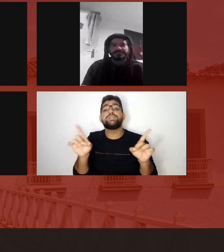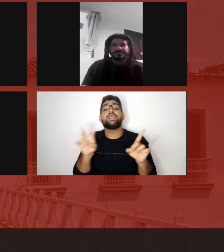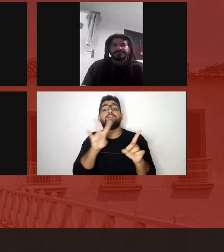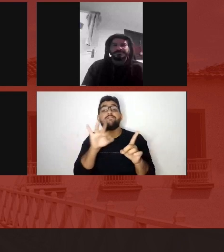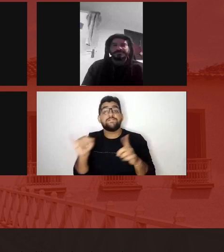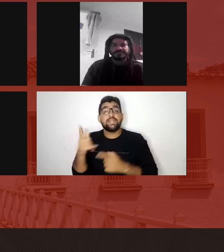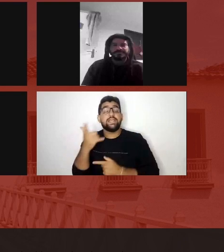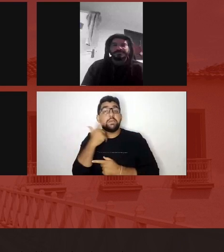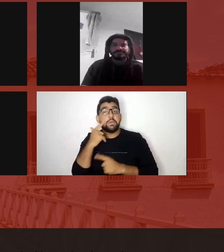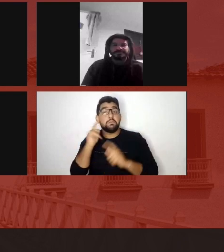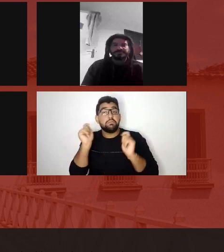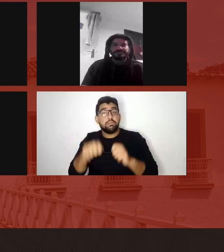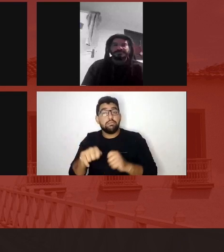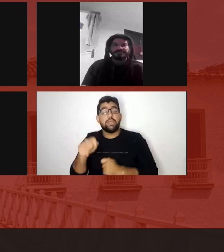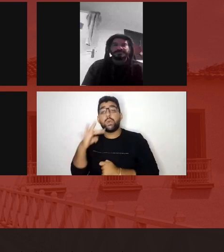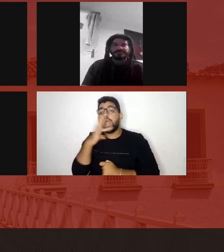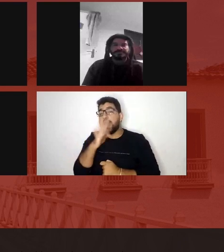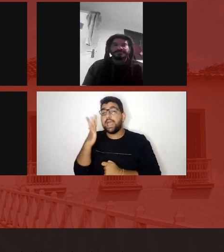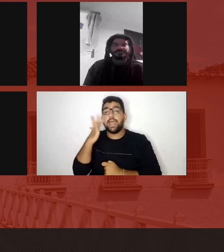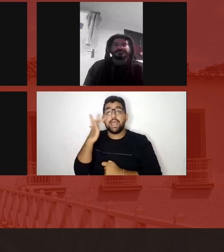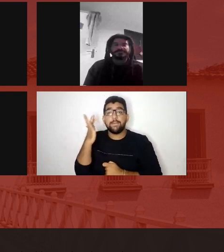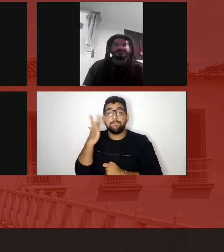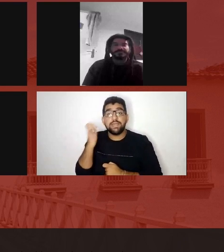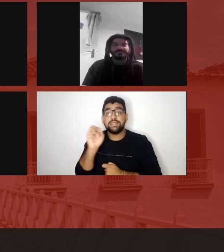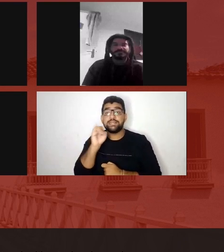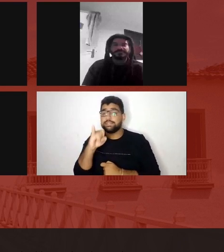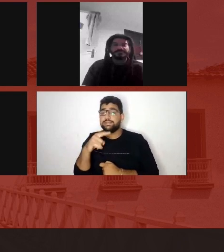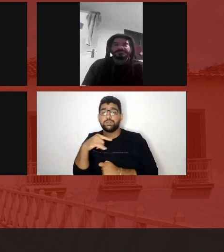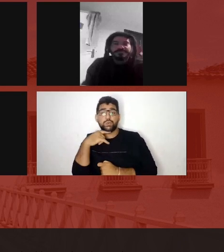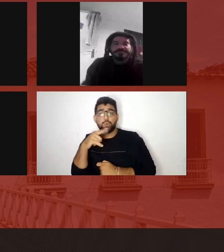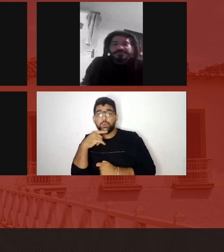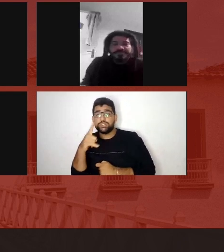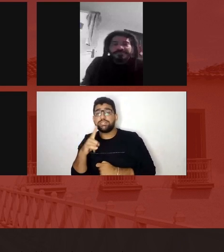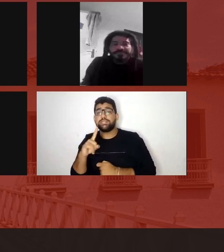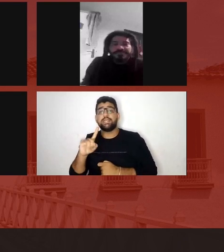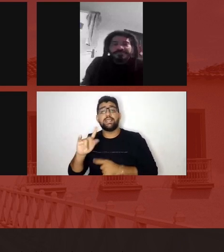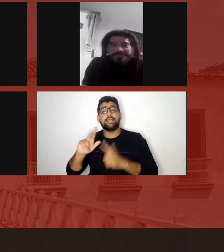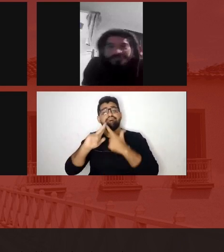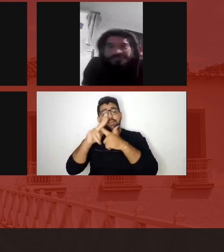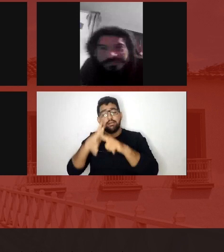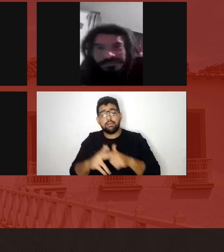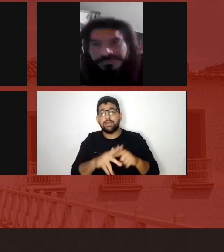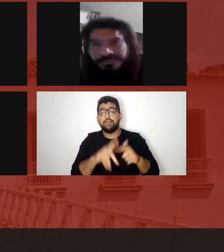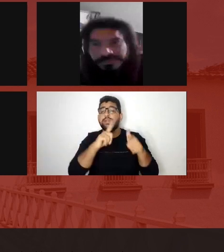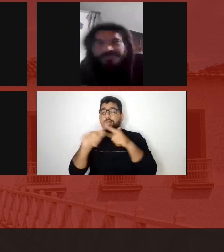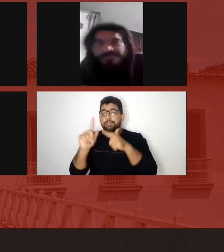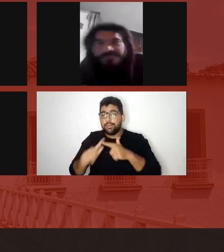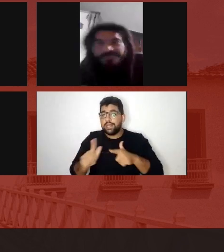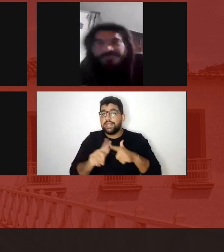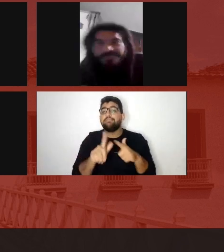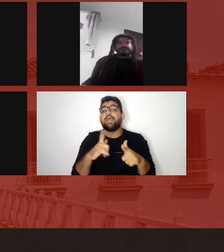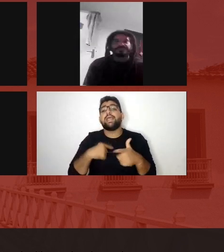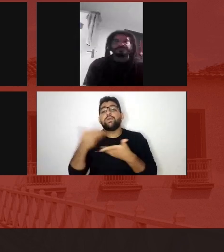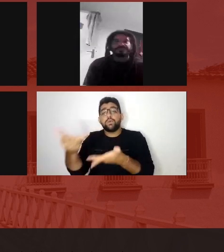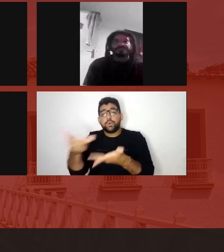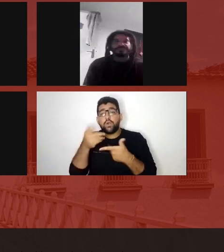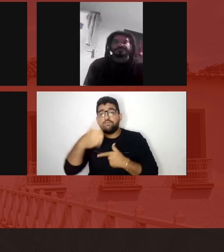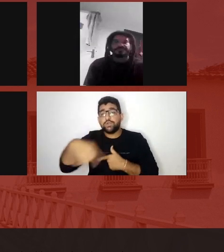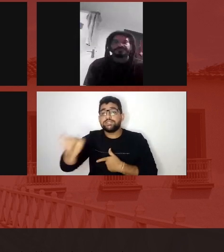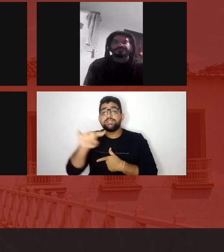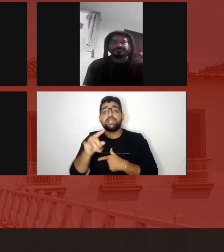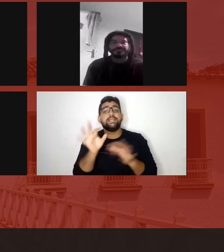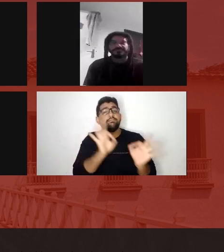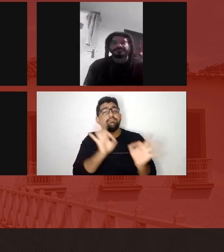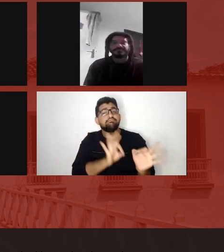possivelmente amanhã, se a gente não conseguir resolver o problema hoje, e convoco todos assistirem, porque tá maravilhoso,